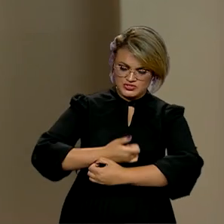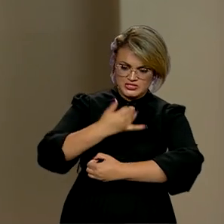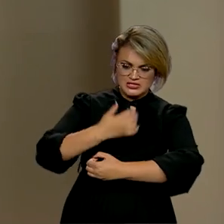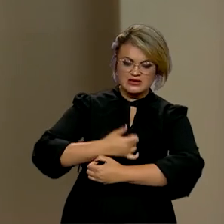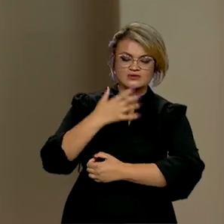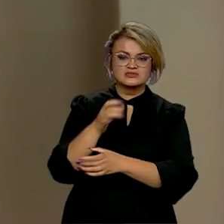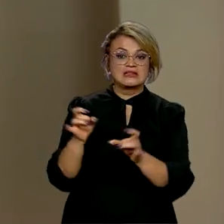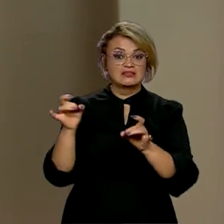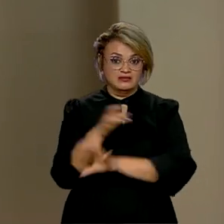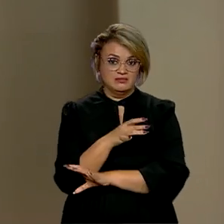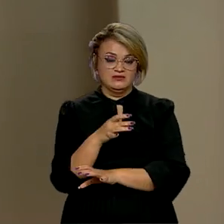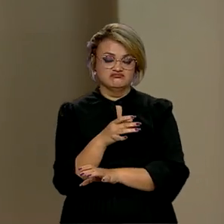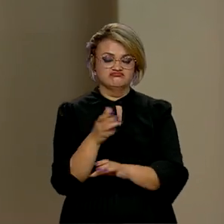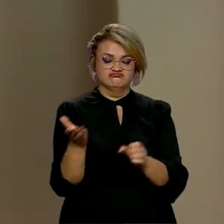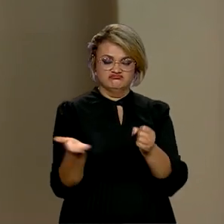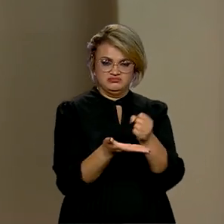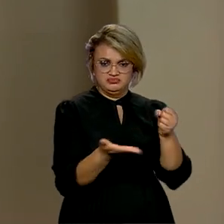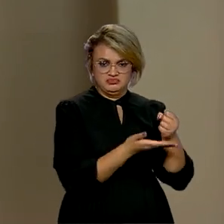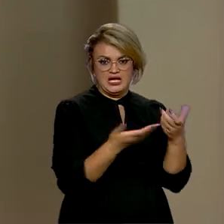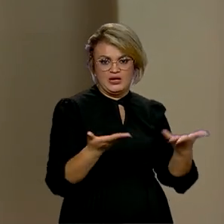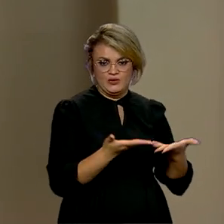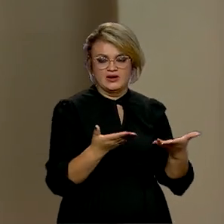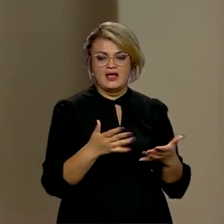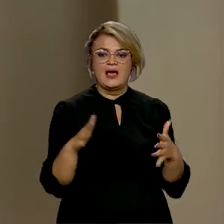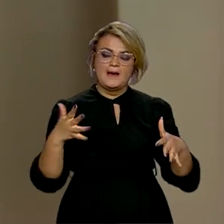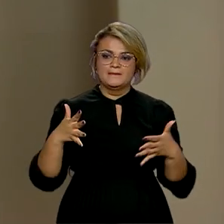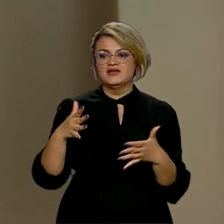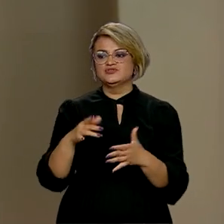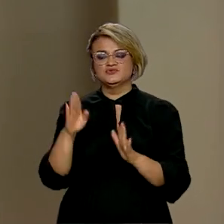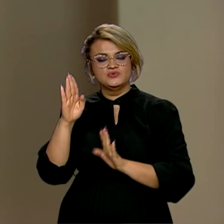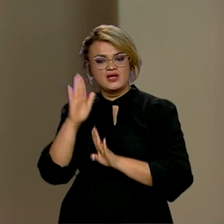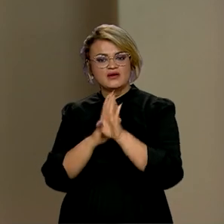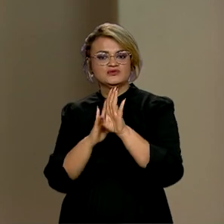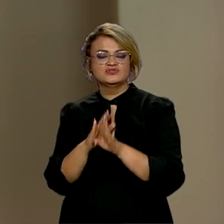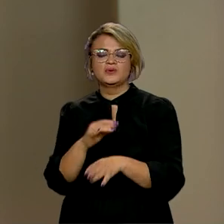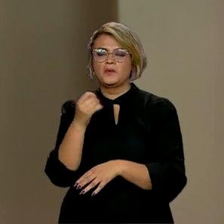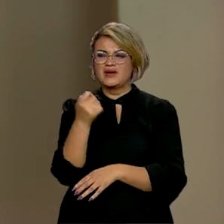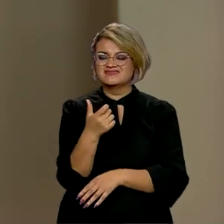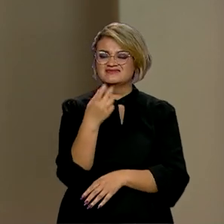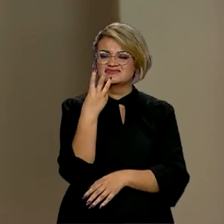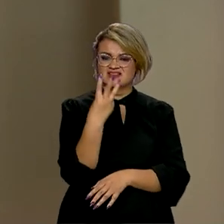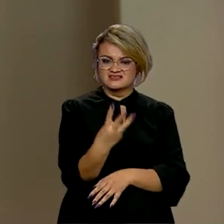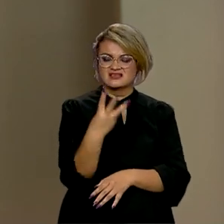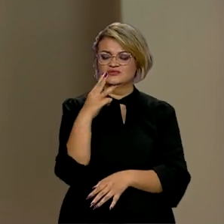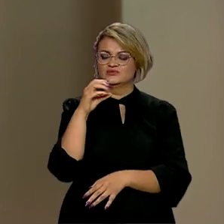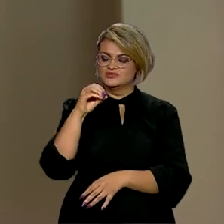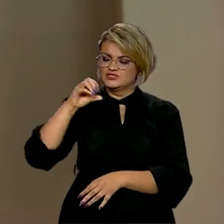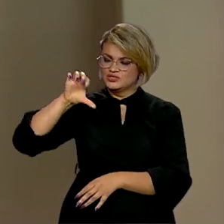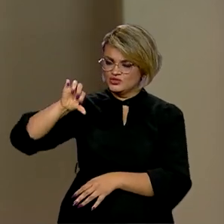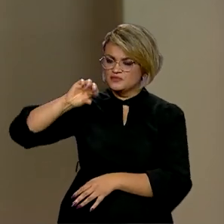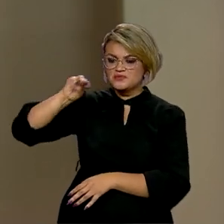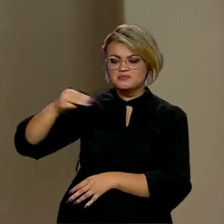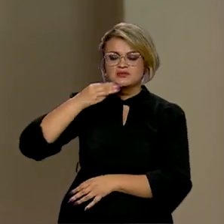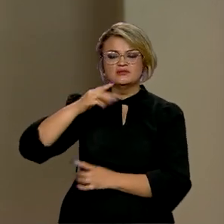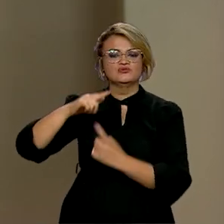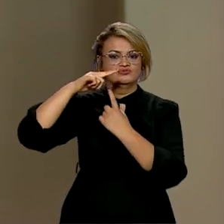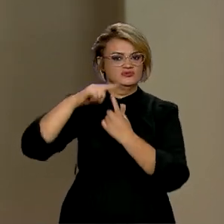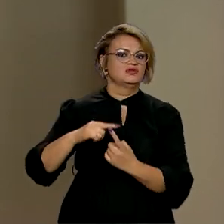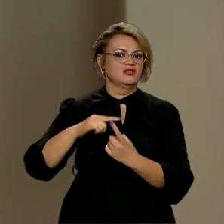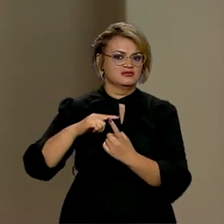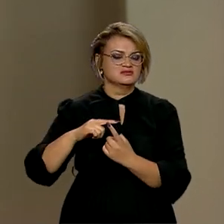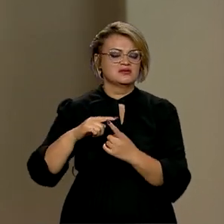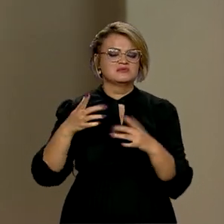terminando de ser colhida neste ano. A previsão é de um recorde de quase 309 milhões de toneladas,